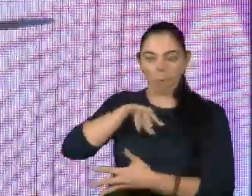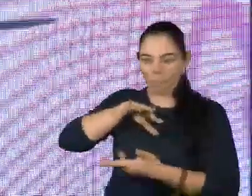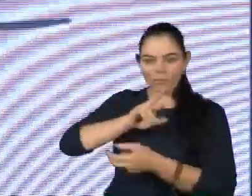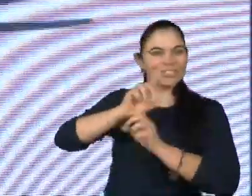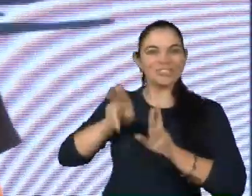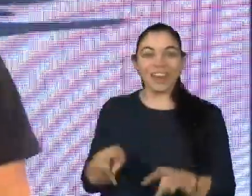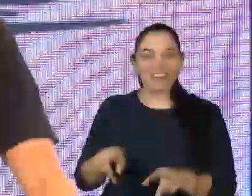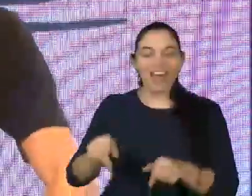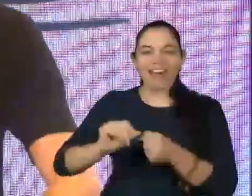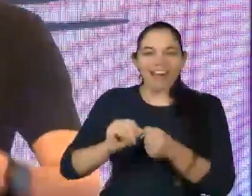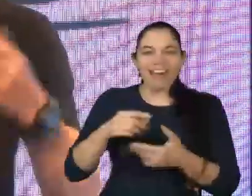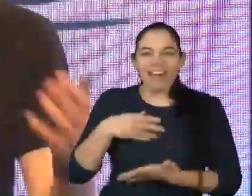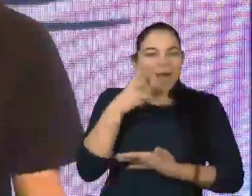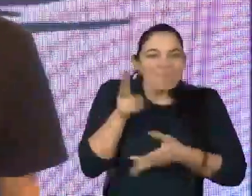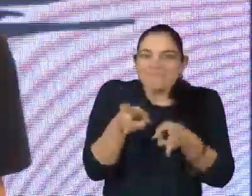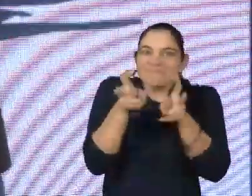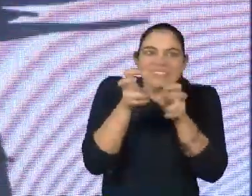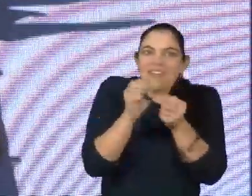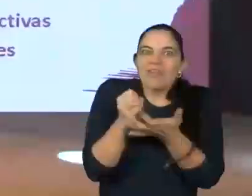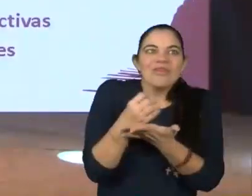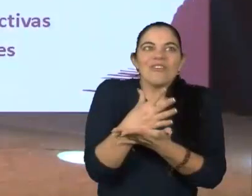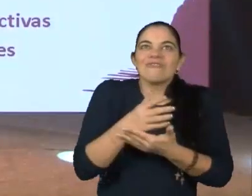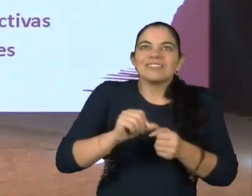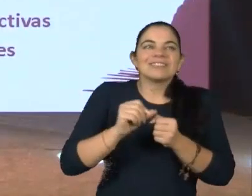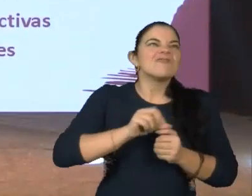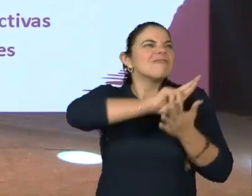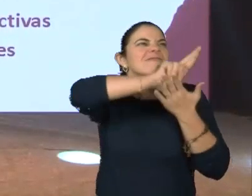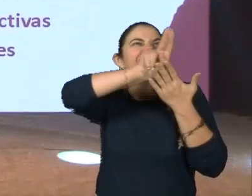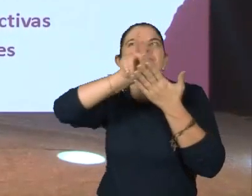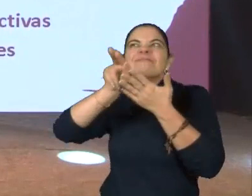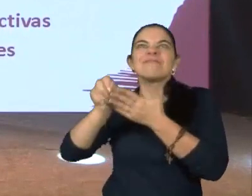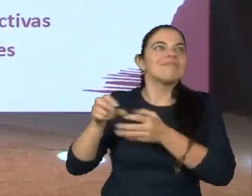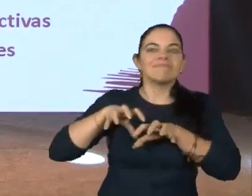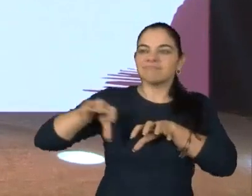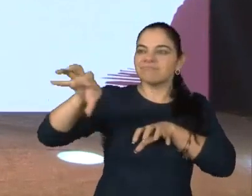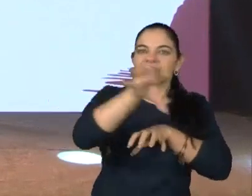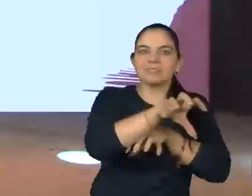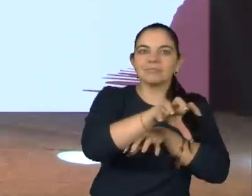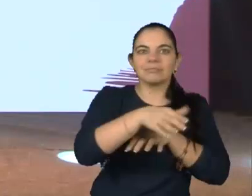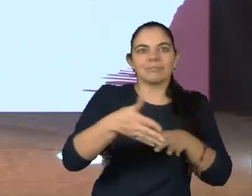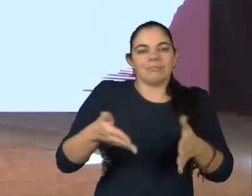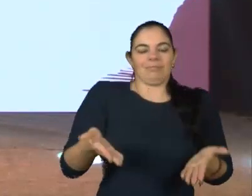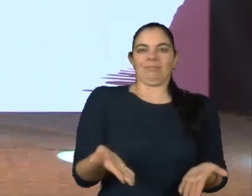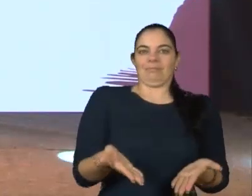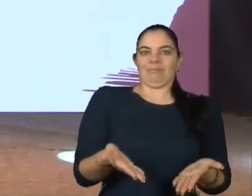e a considerar novas e variadas possibilidades. Ora, meus amigos,